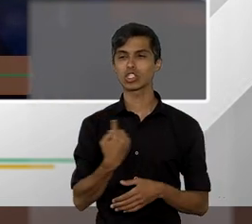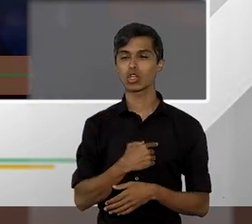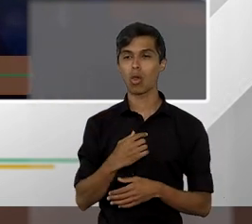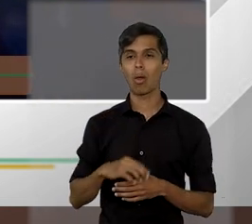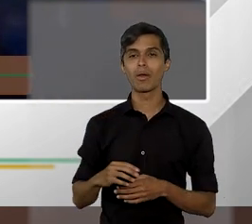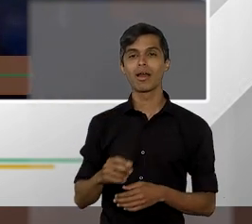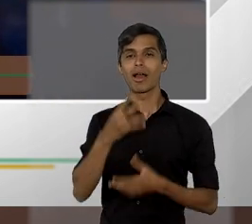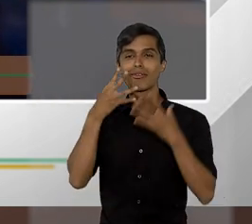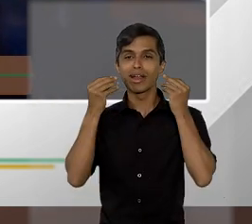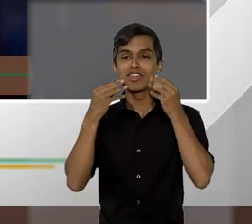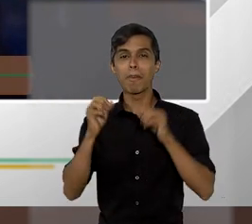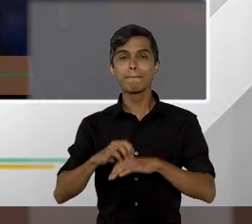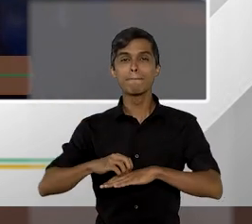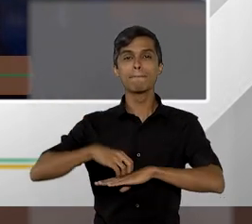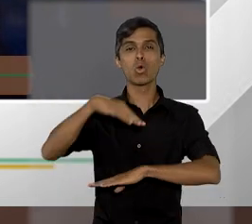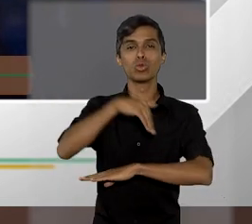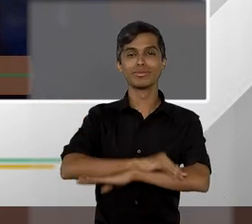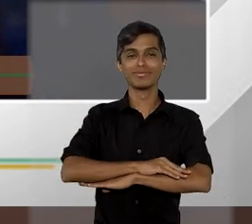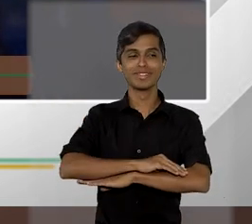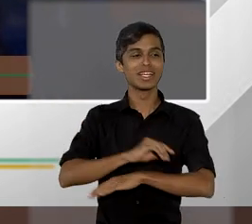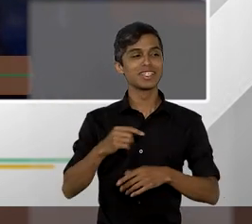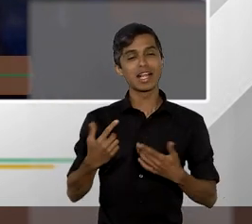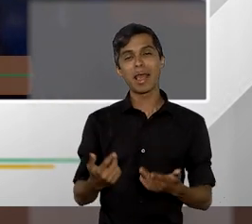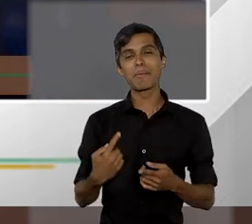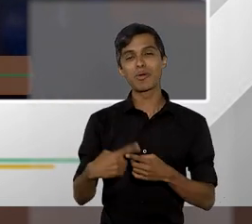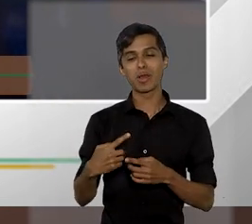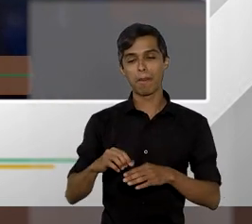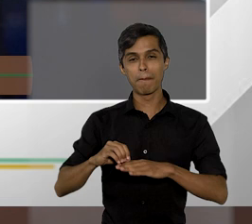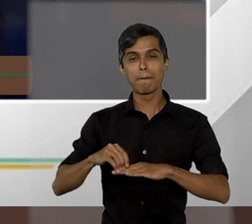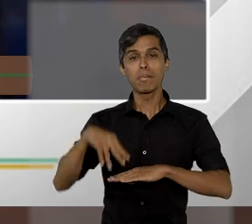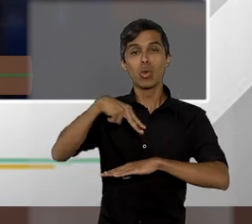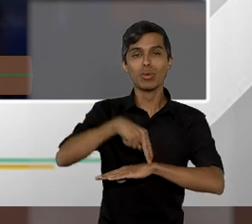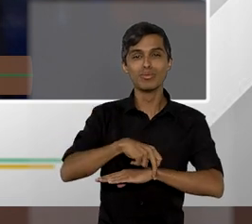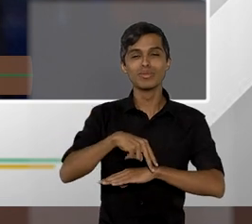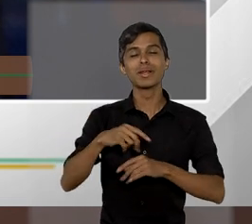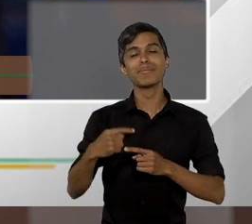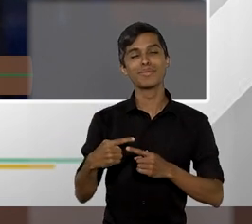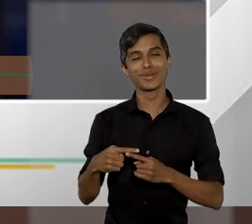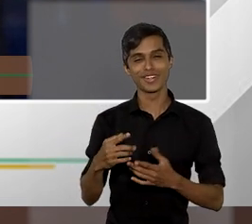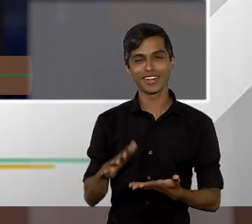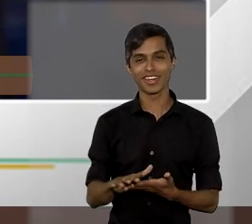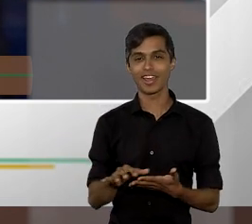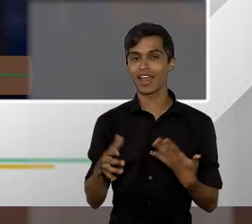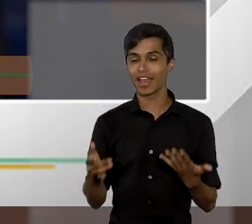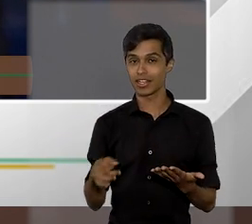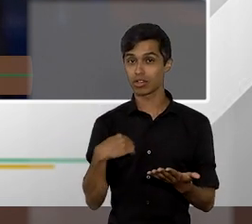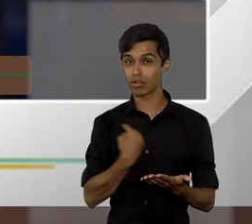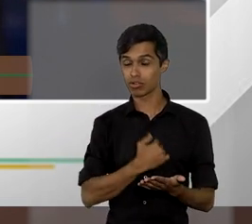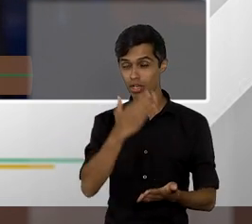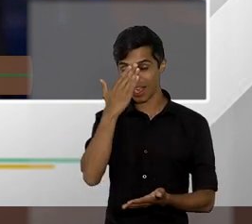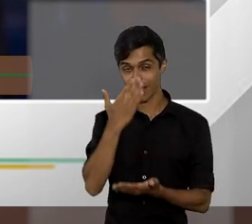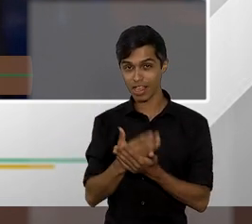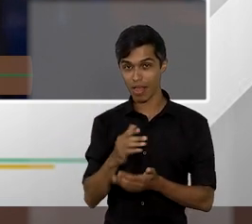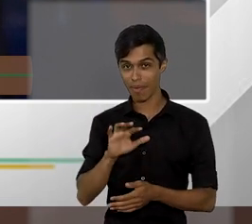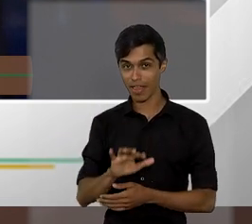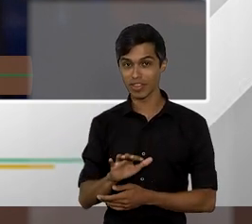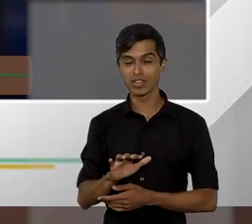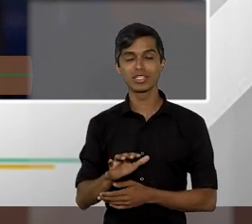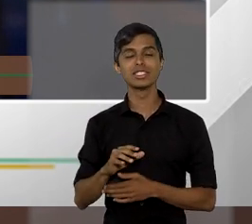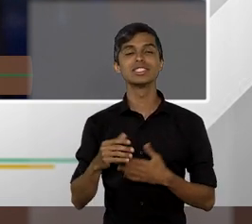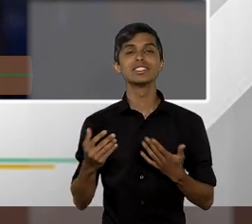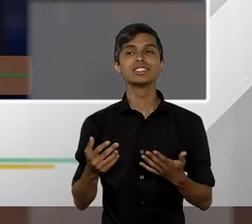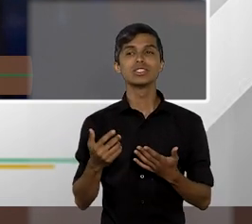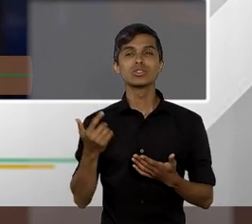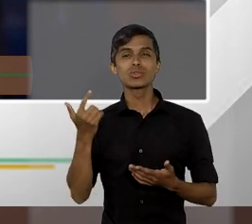essa norma ela terá que ter esse cuidado e a gente tem confiança de que isso será feito com